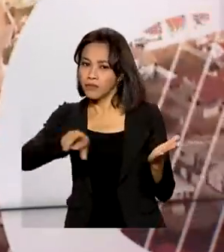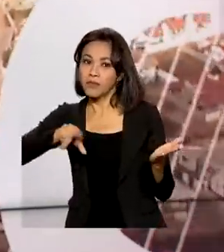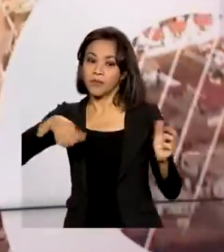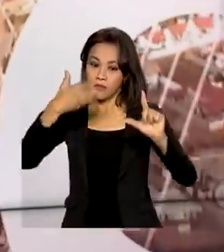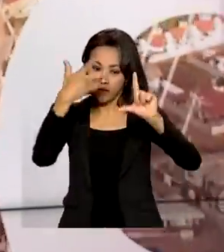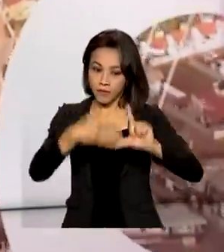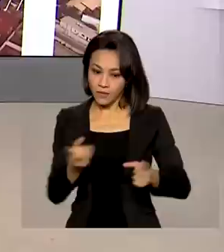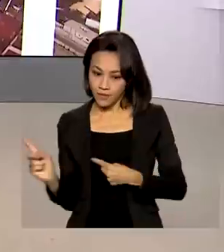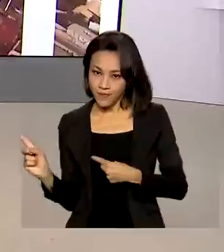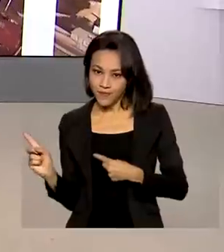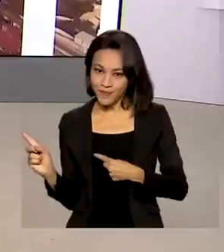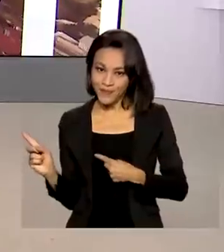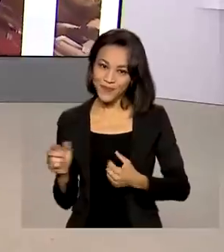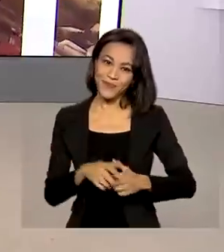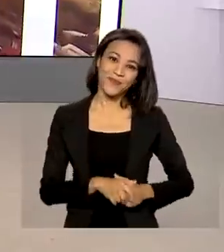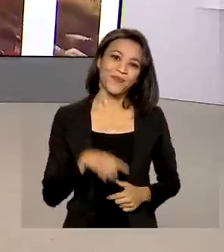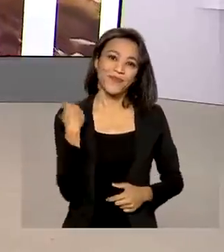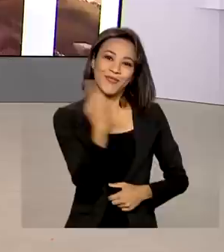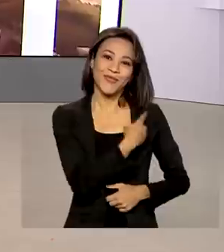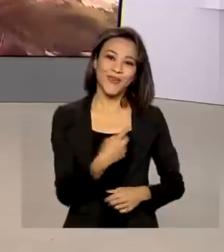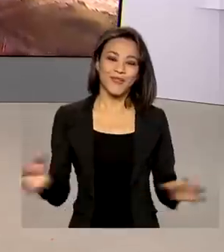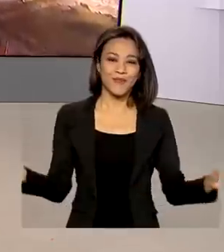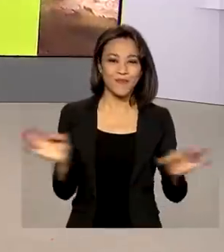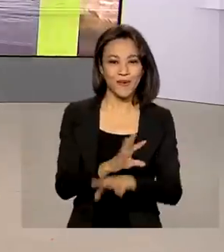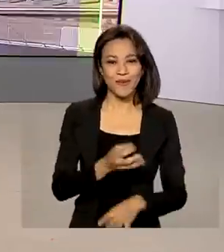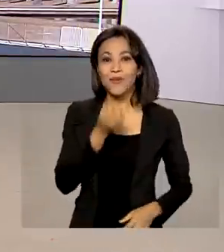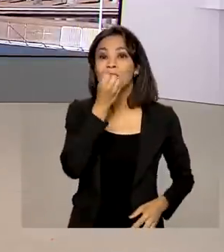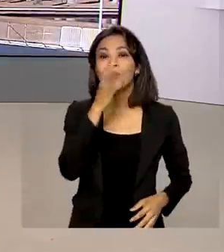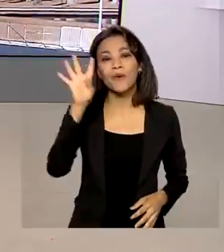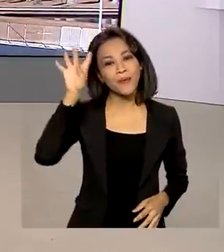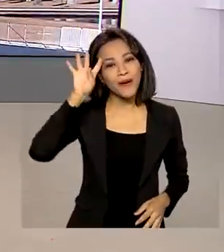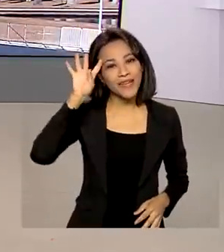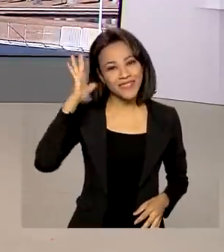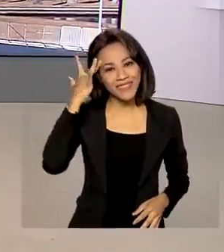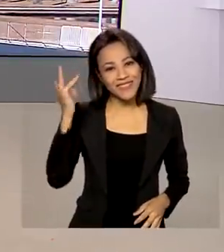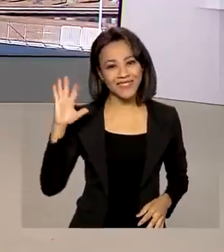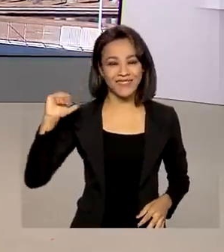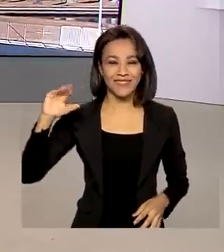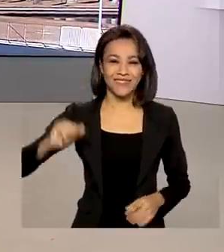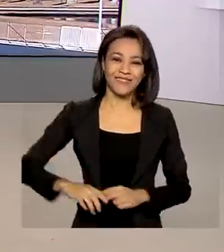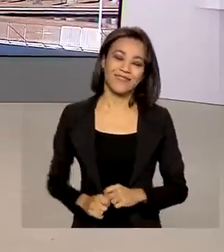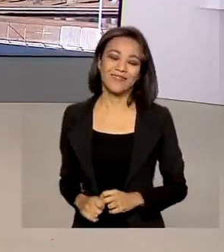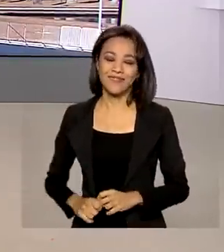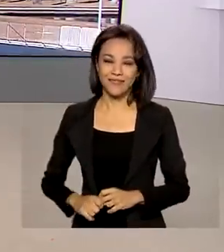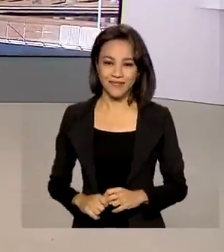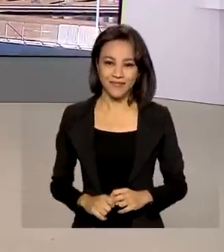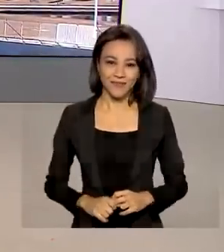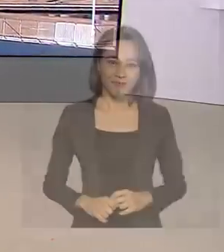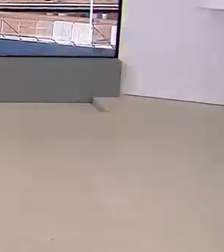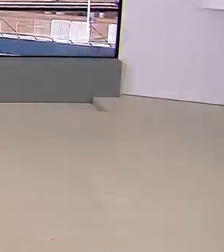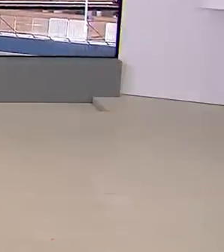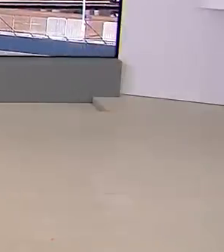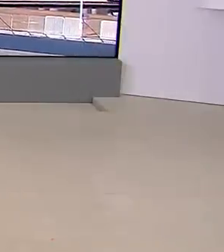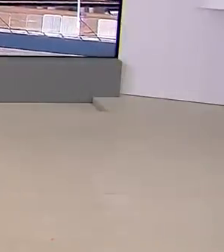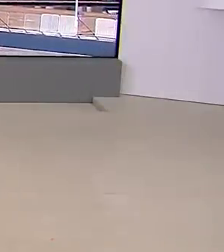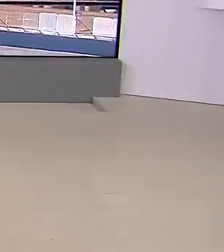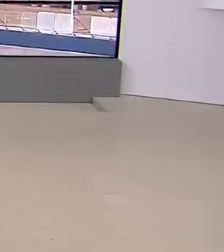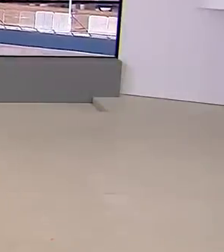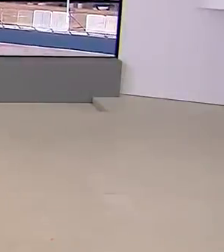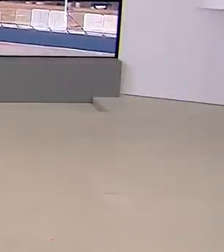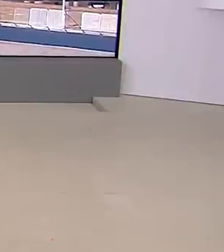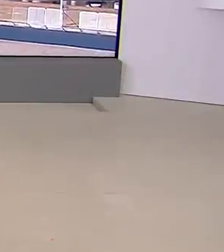.br. A gente fica por aqui. Boa quarta para você e até amanhã. Tchau, tchau. Tchau,